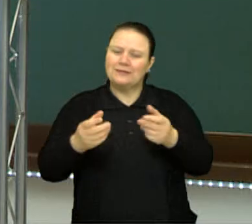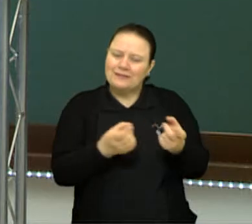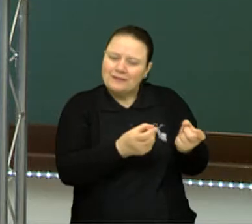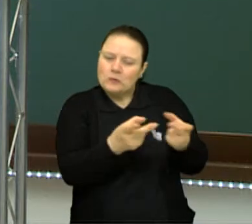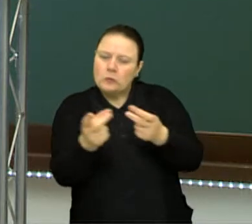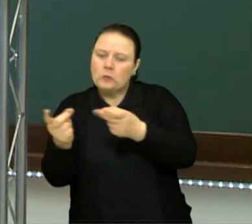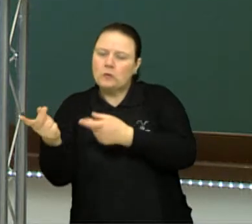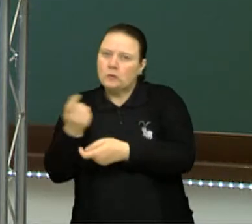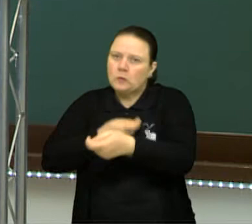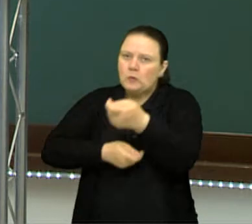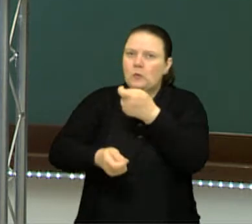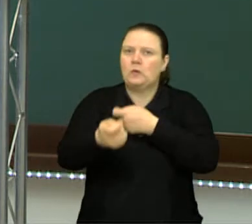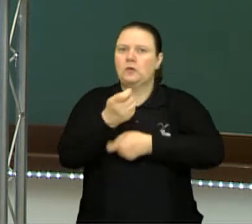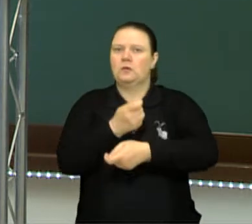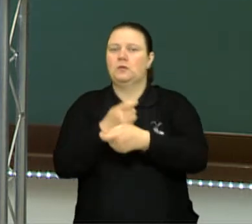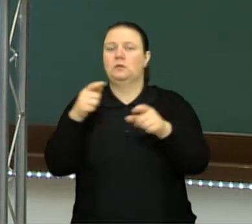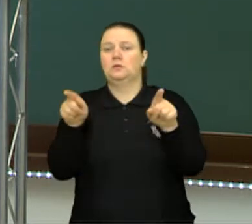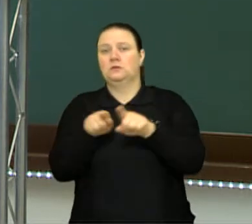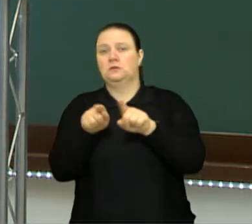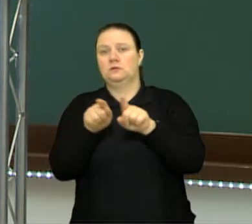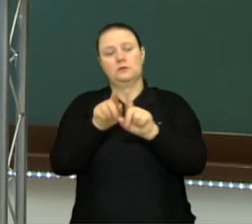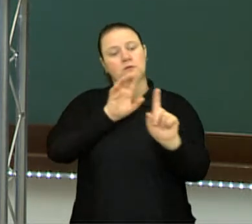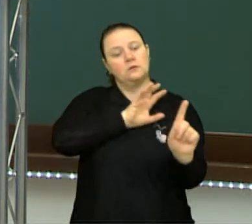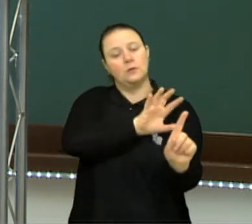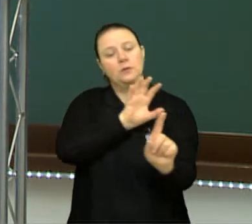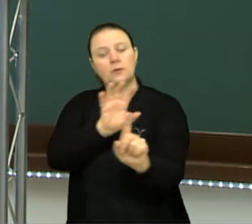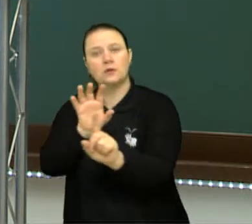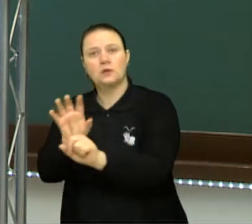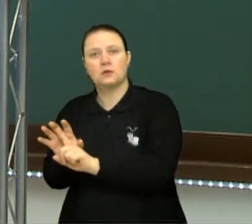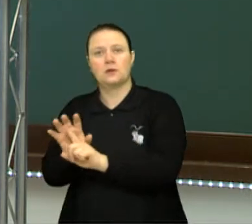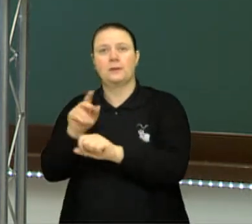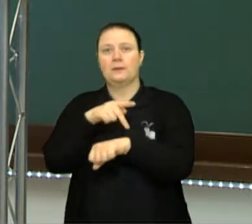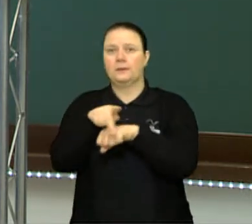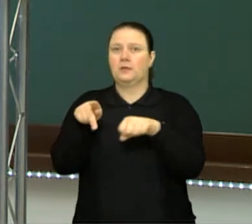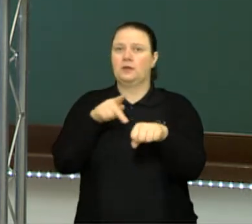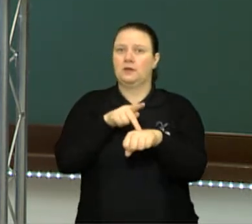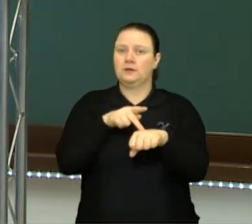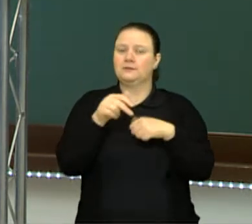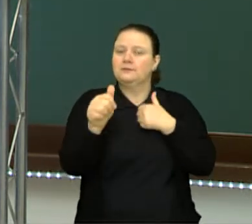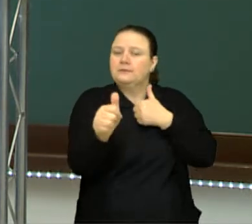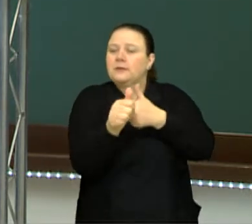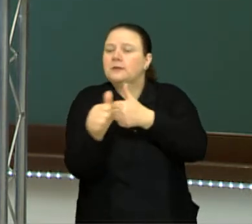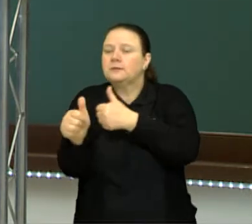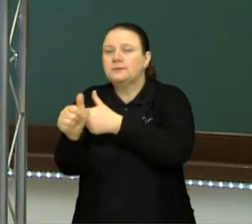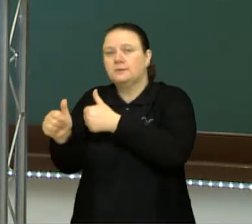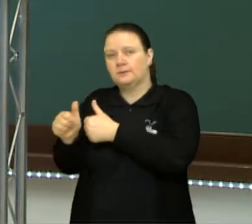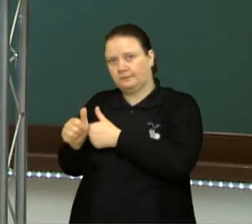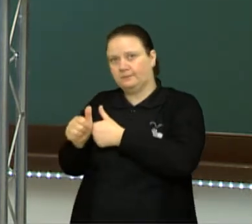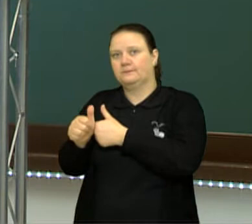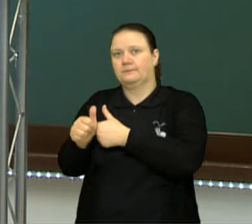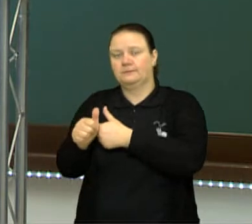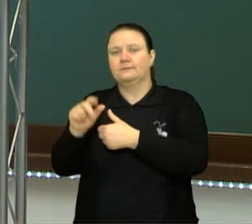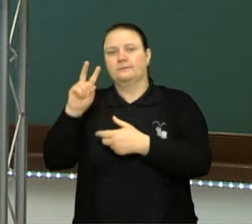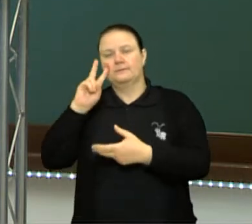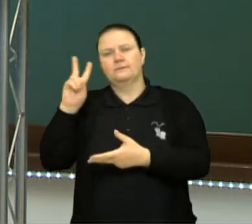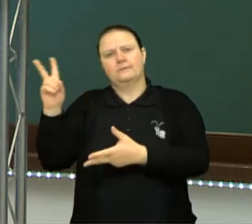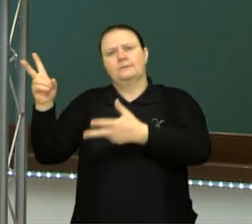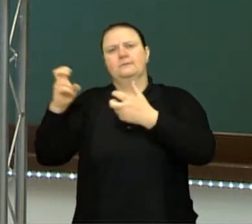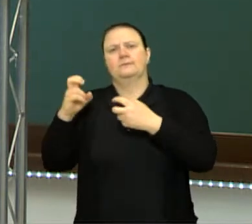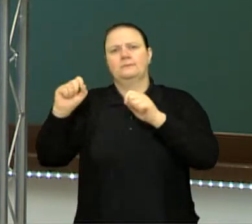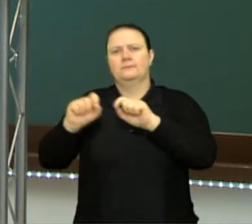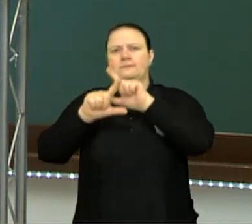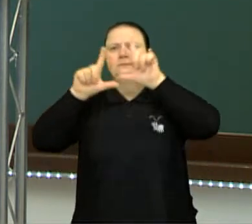que, logicamente, também gera uma influência nos países vizinhos. Isso, obviamente, é visto de maneira mais